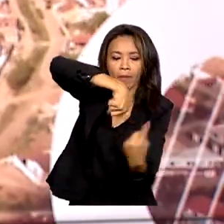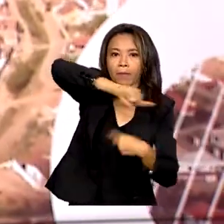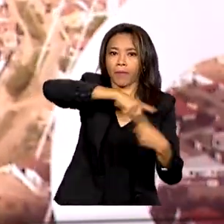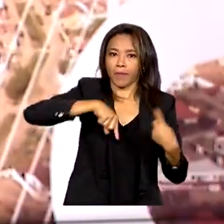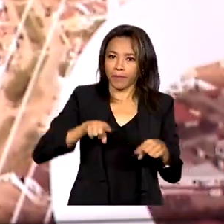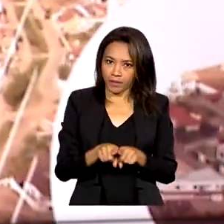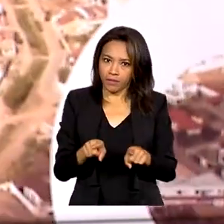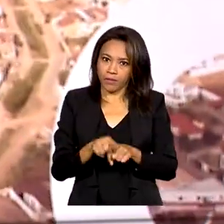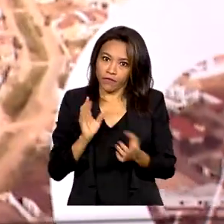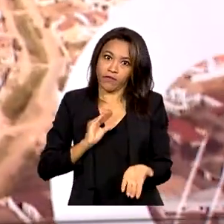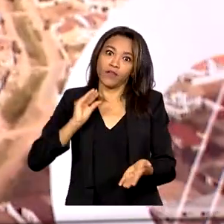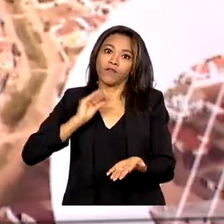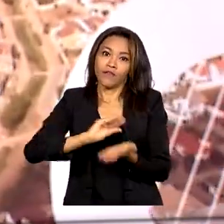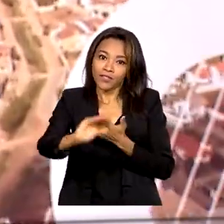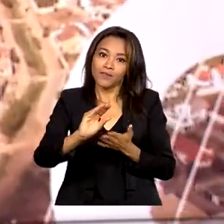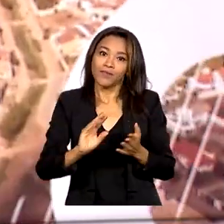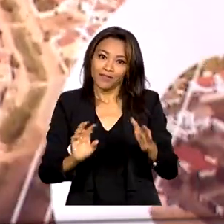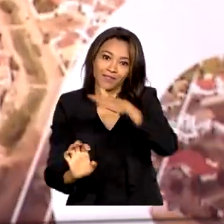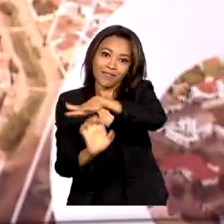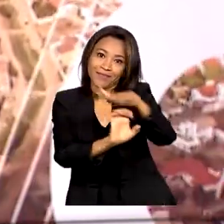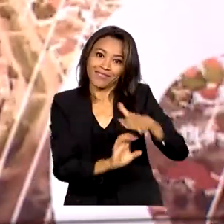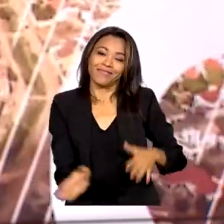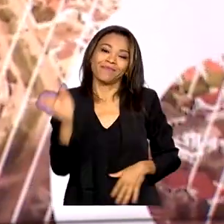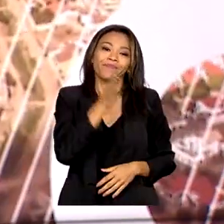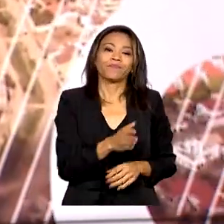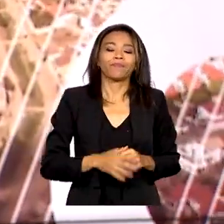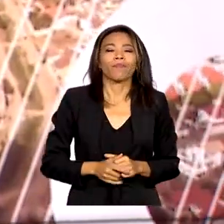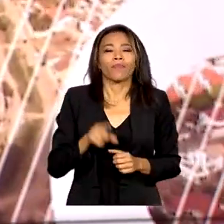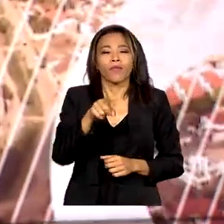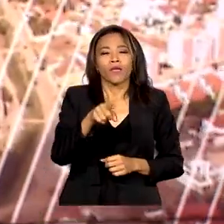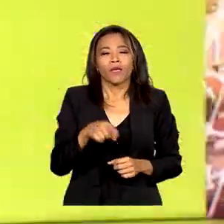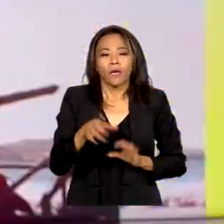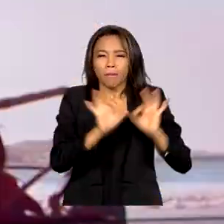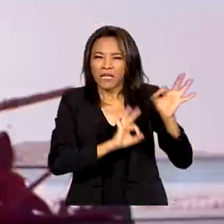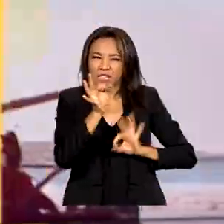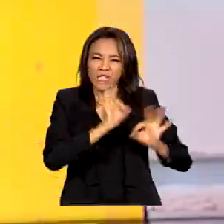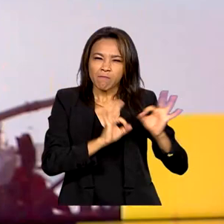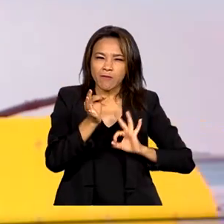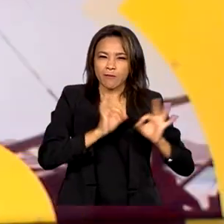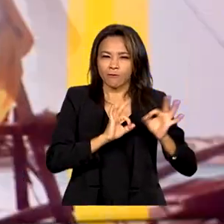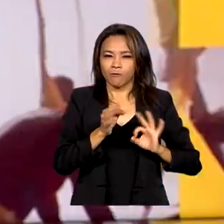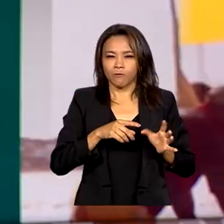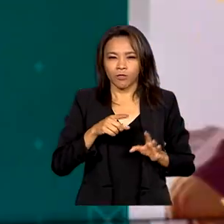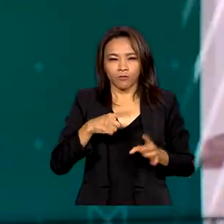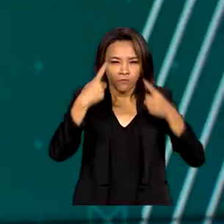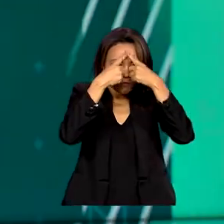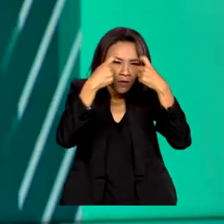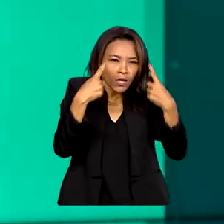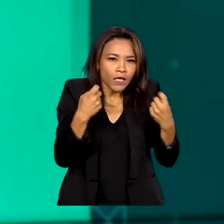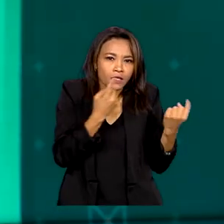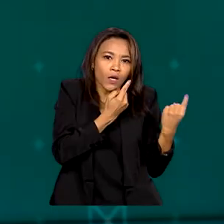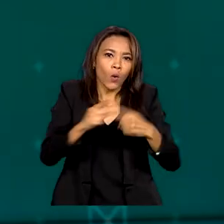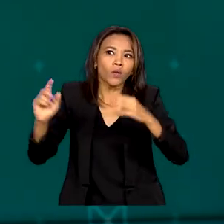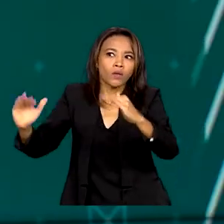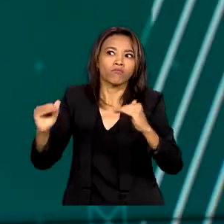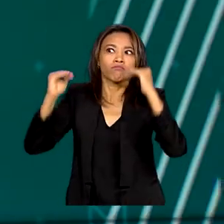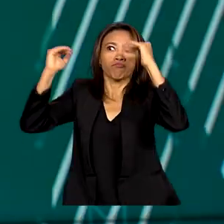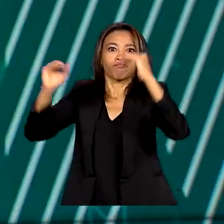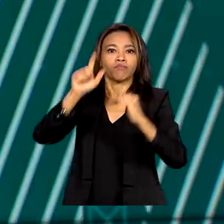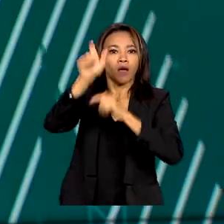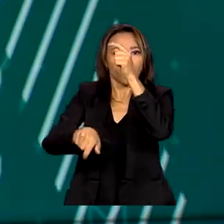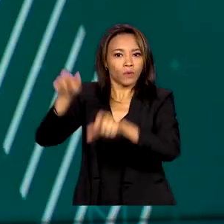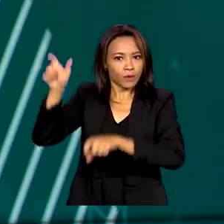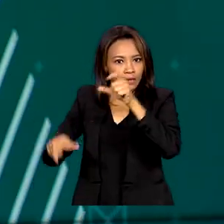O planejamento de atentados violentos contra autoridades motivou uma operação da Polícia Federal em diversos